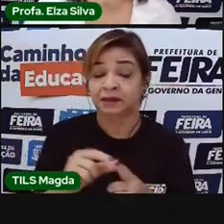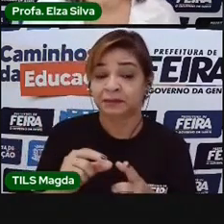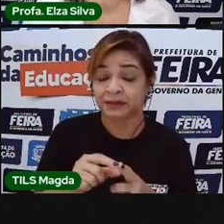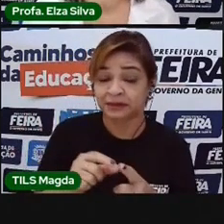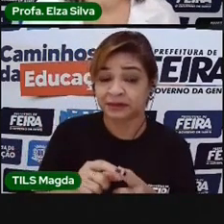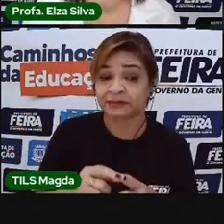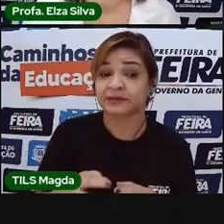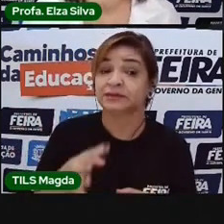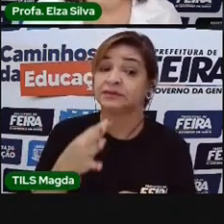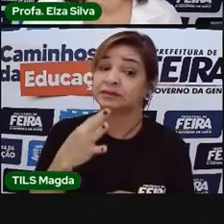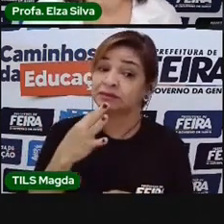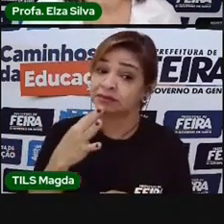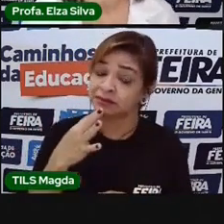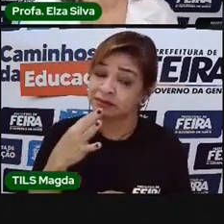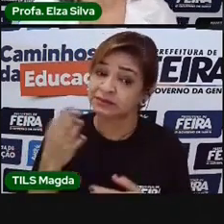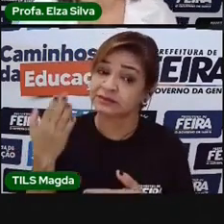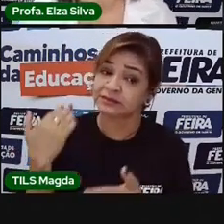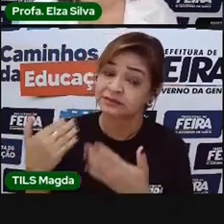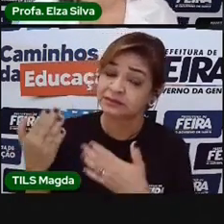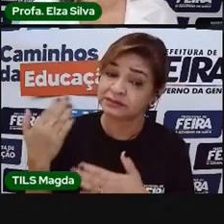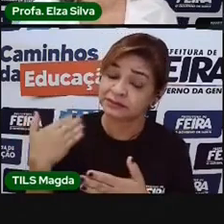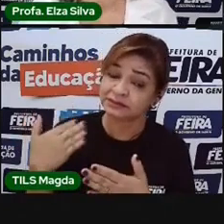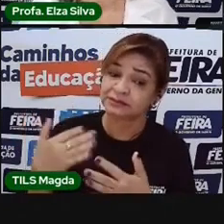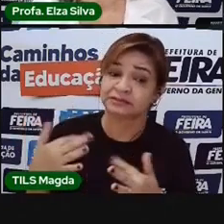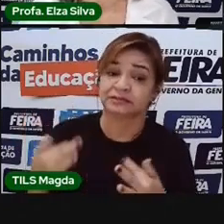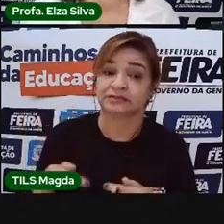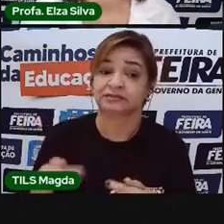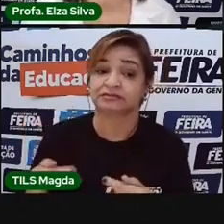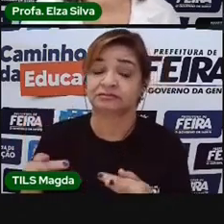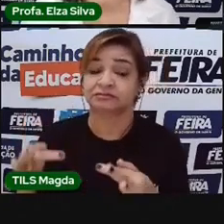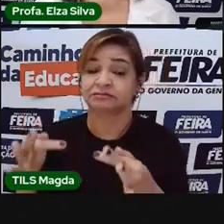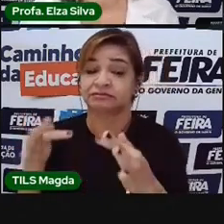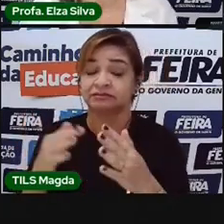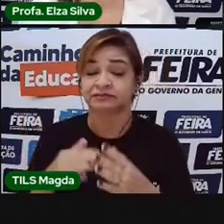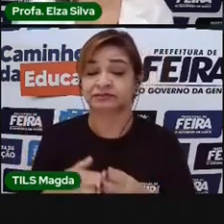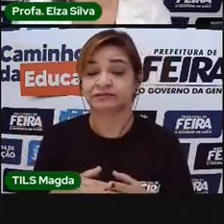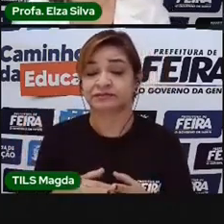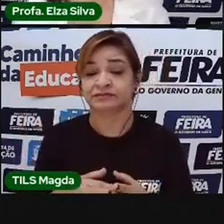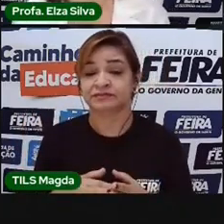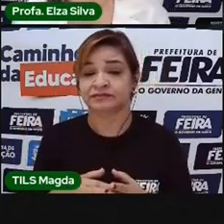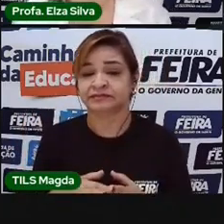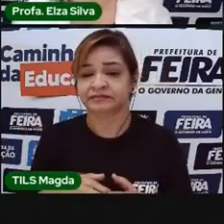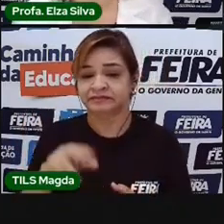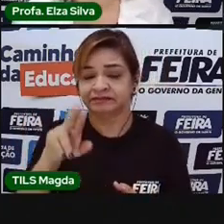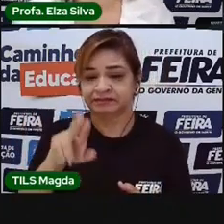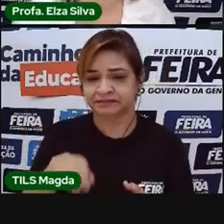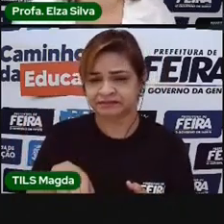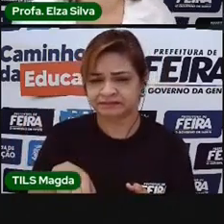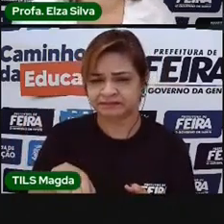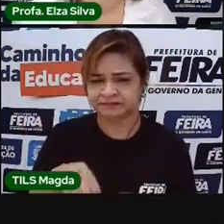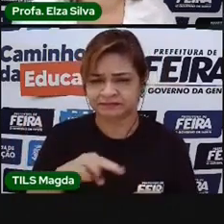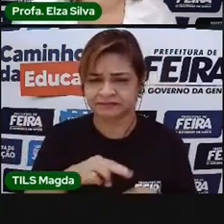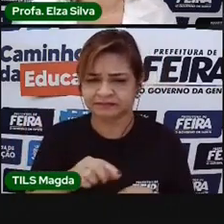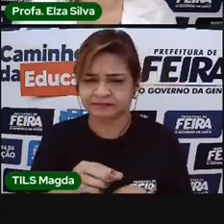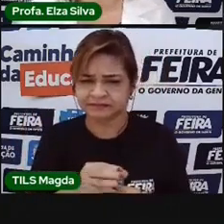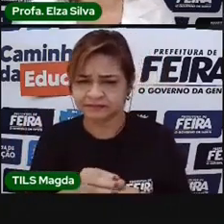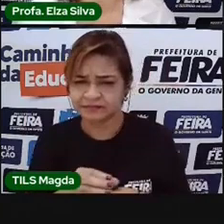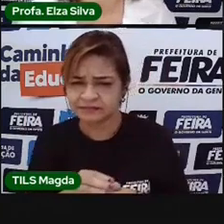utilizar pela tecnologia. abaixo, na faixa cinza, tem words,